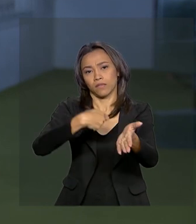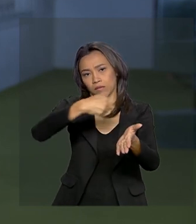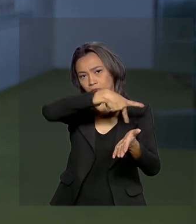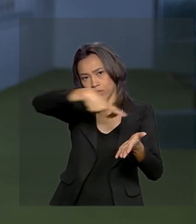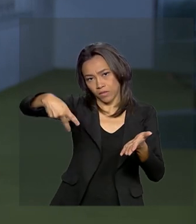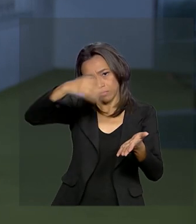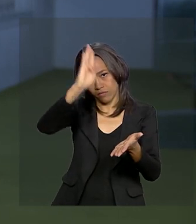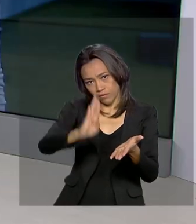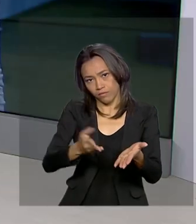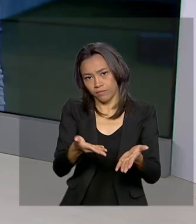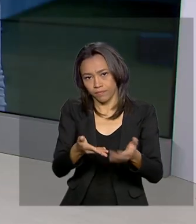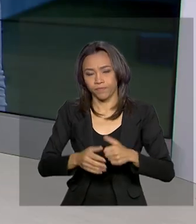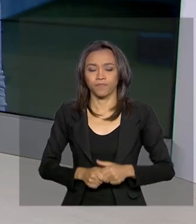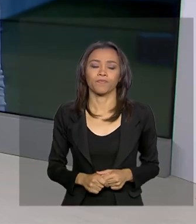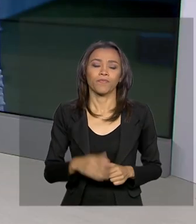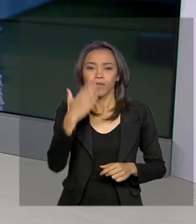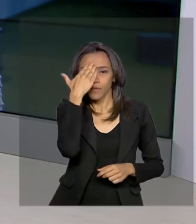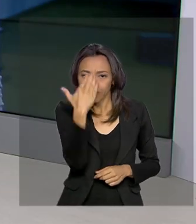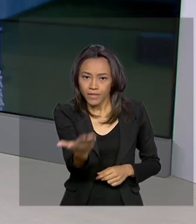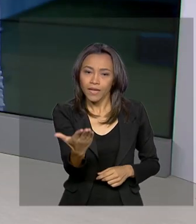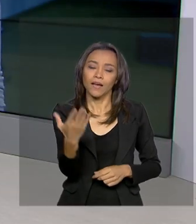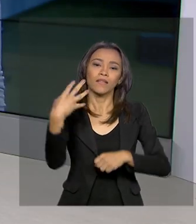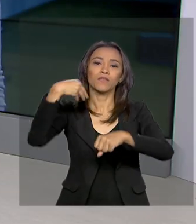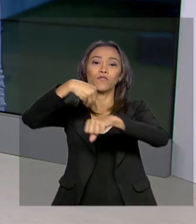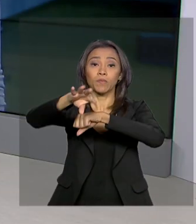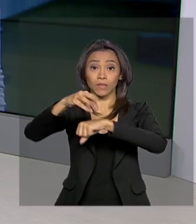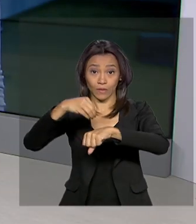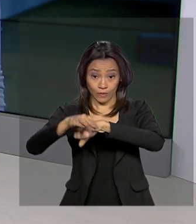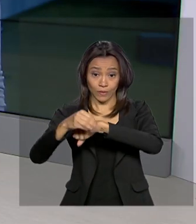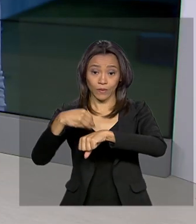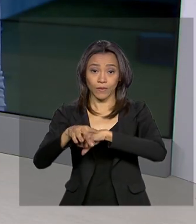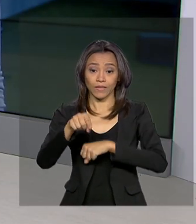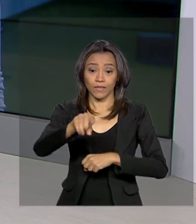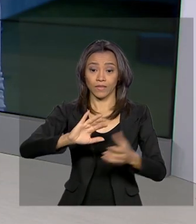você. Obrigada, Selma, pelas suas informações ao vivo do Congresso Nacional.